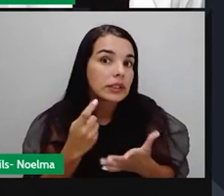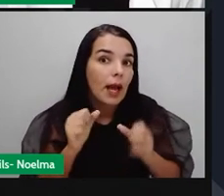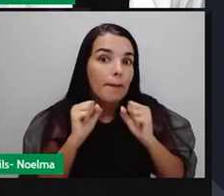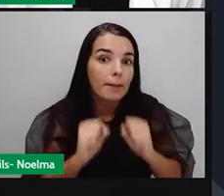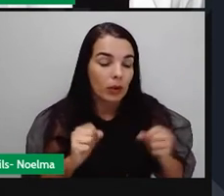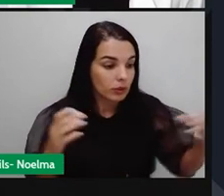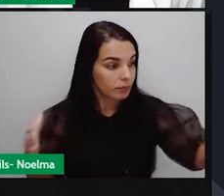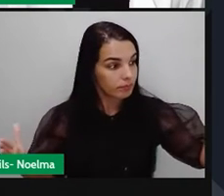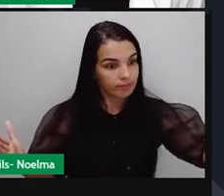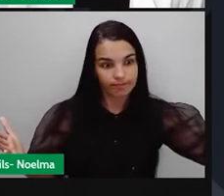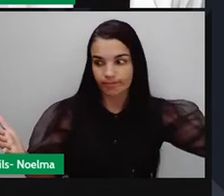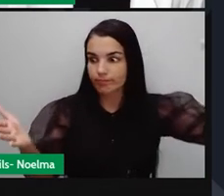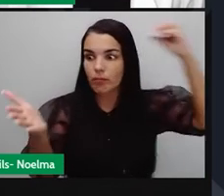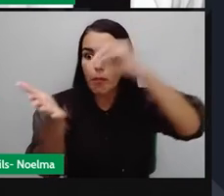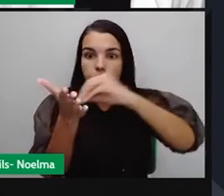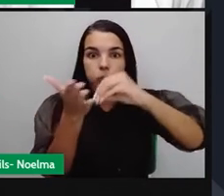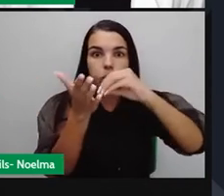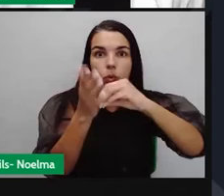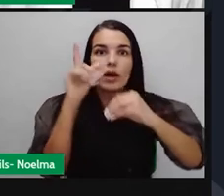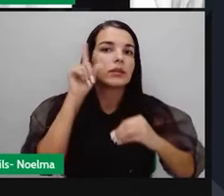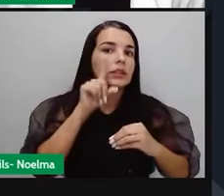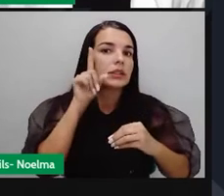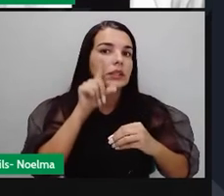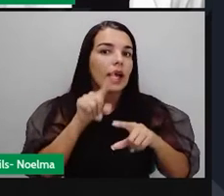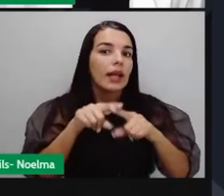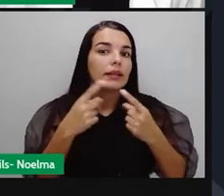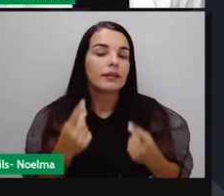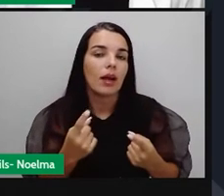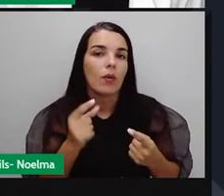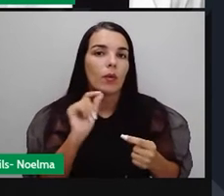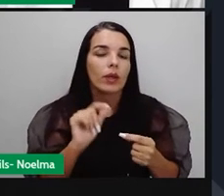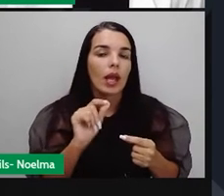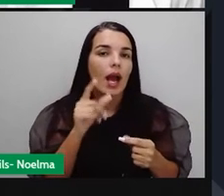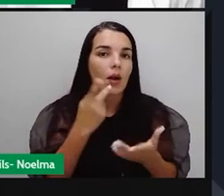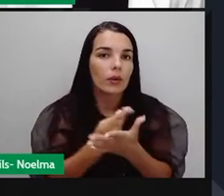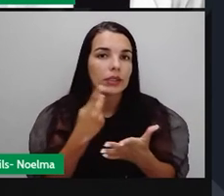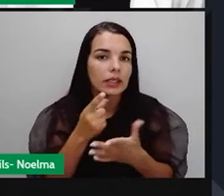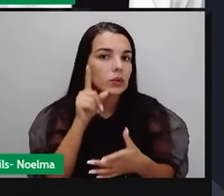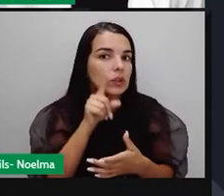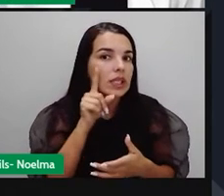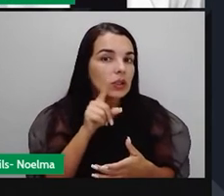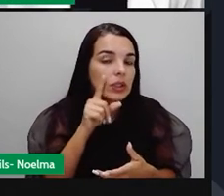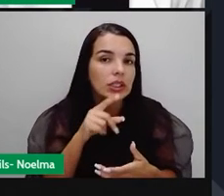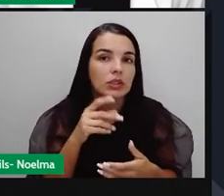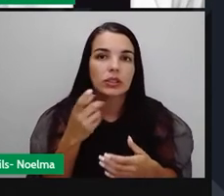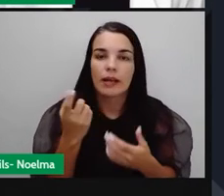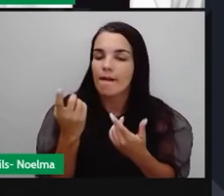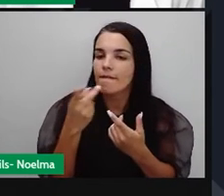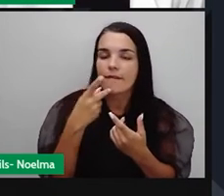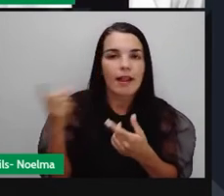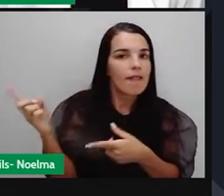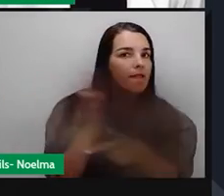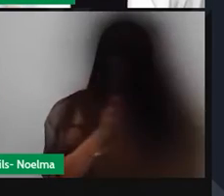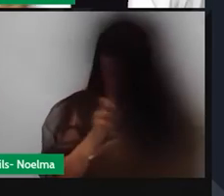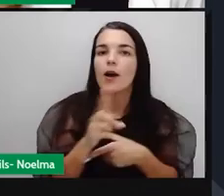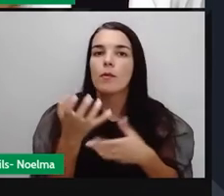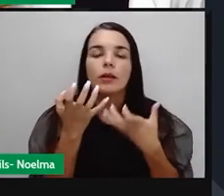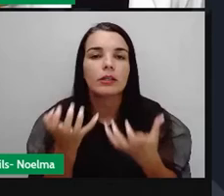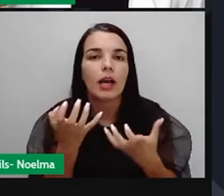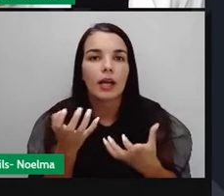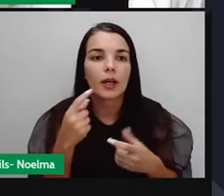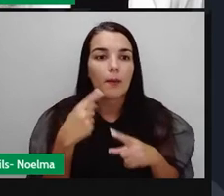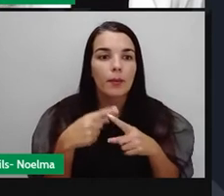atingir todo o território americano. E aí os americanos se recusam, não aceitam isso, se sentem ofendidos, quando